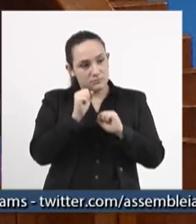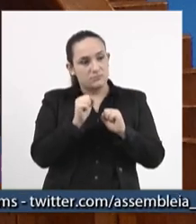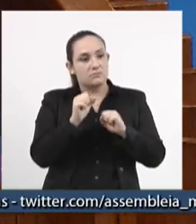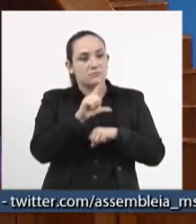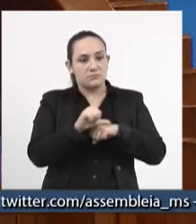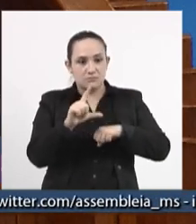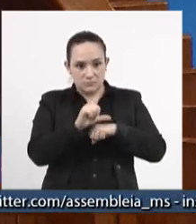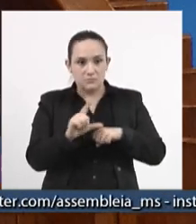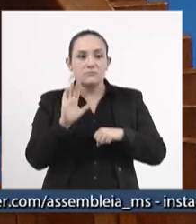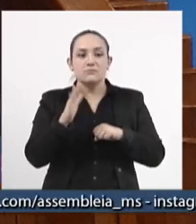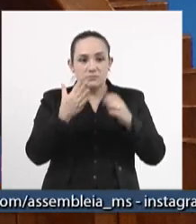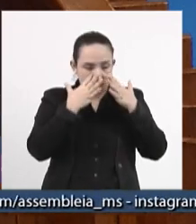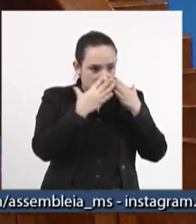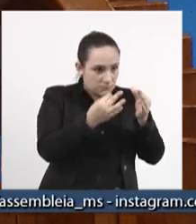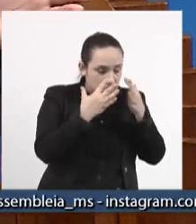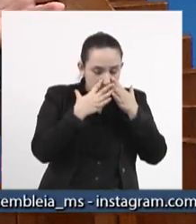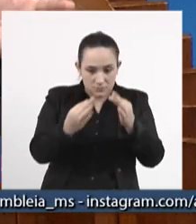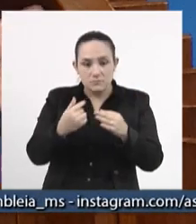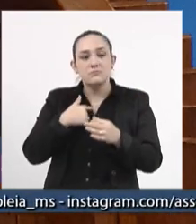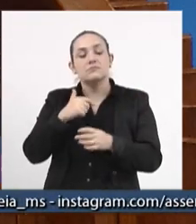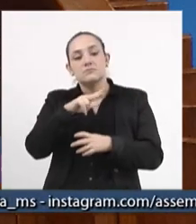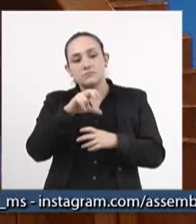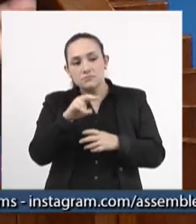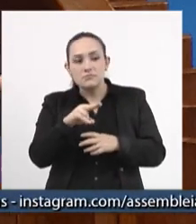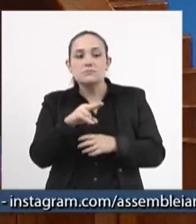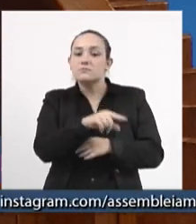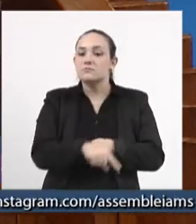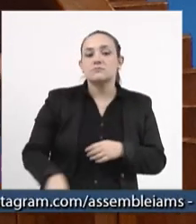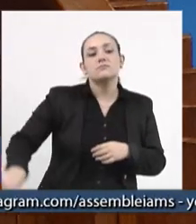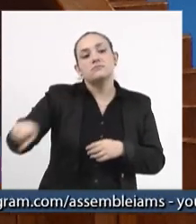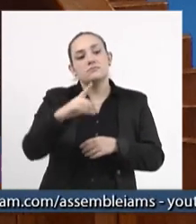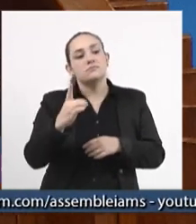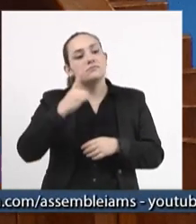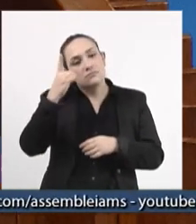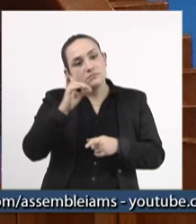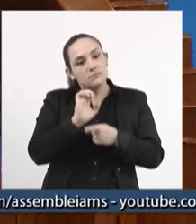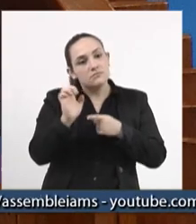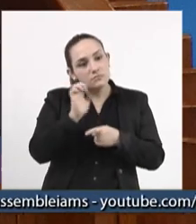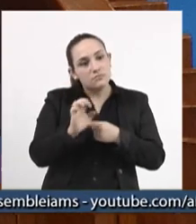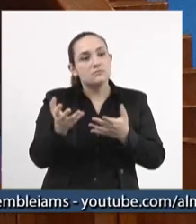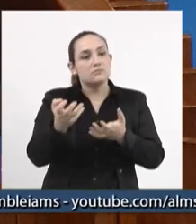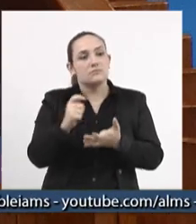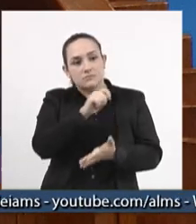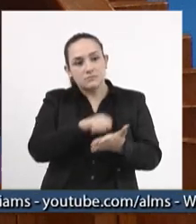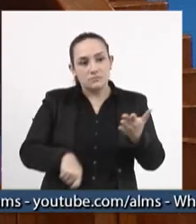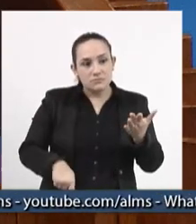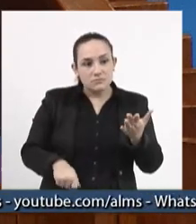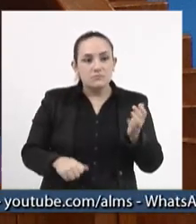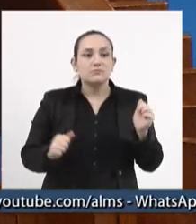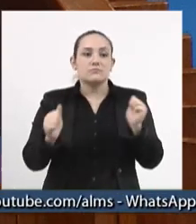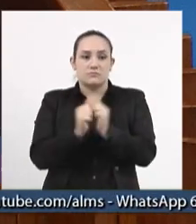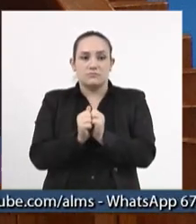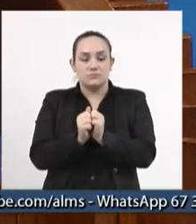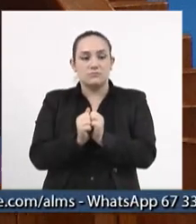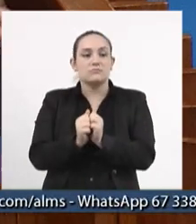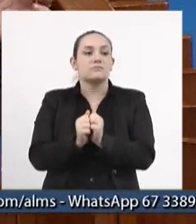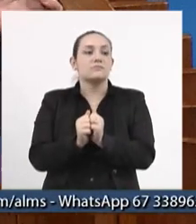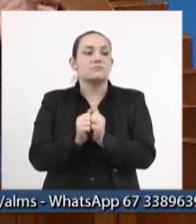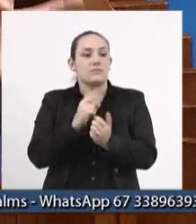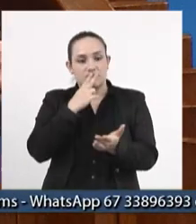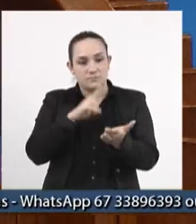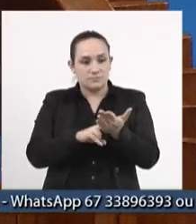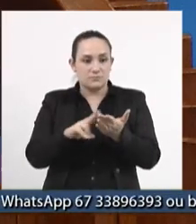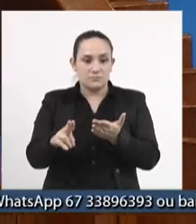Nós ouvimos inúmeros setores. E vou convidar os deputados estaduais que queiram subscrever essa carta de